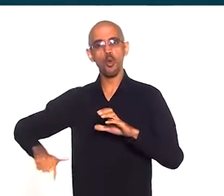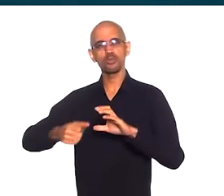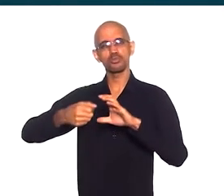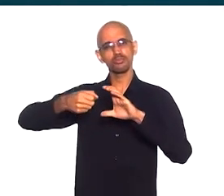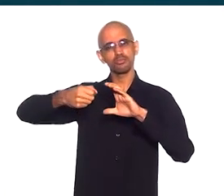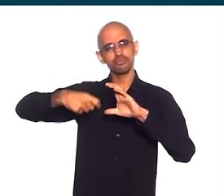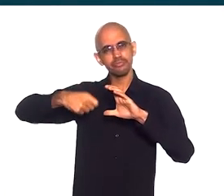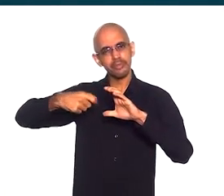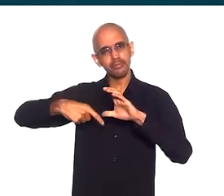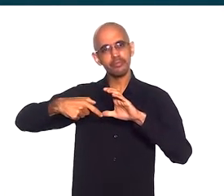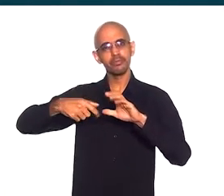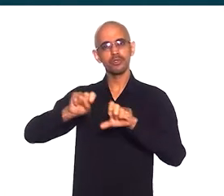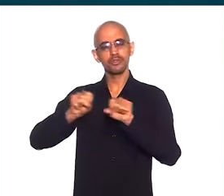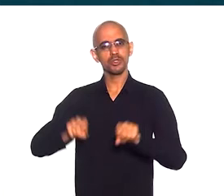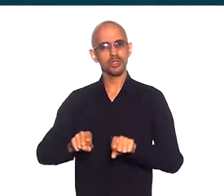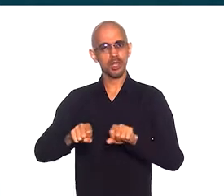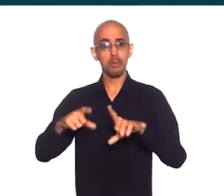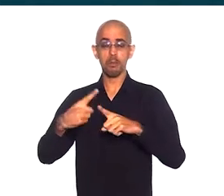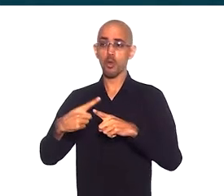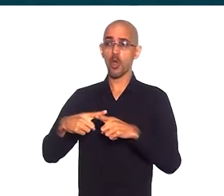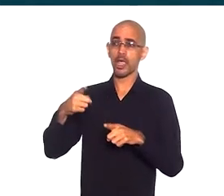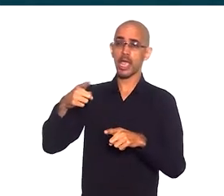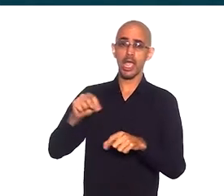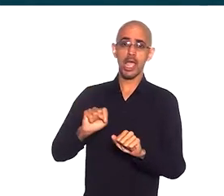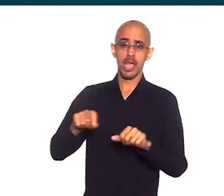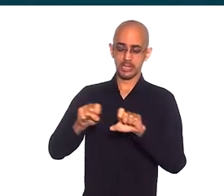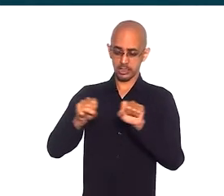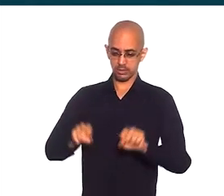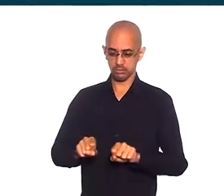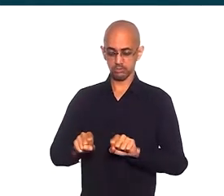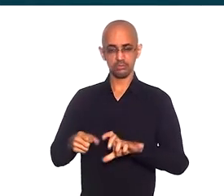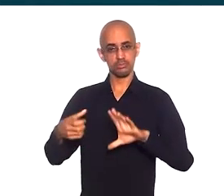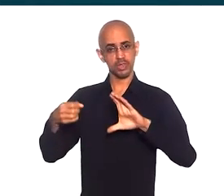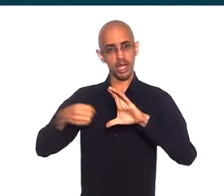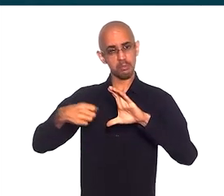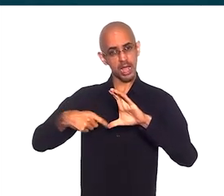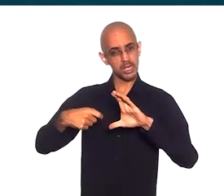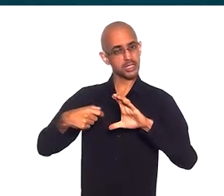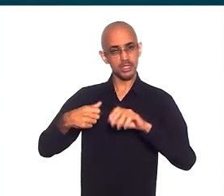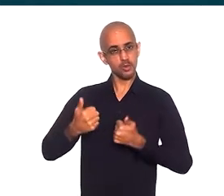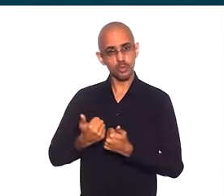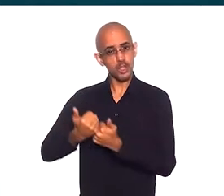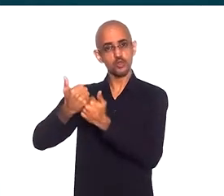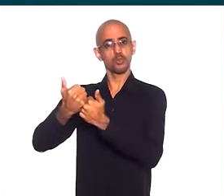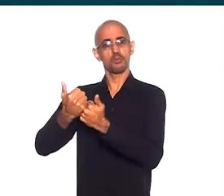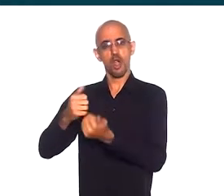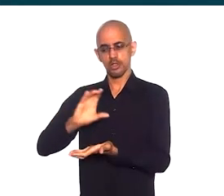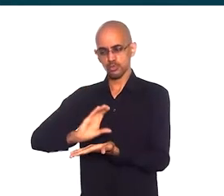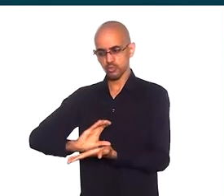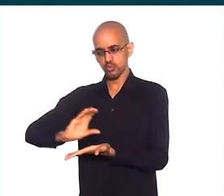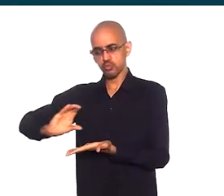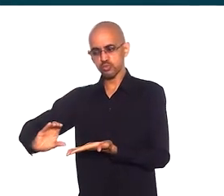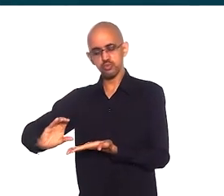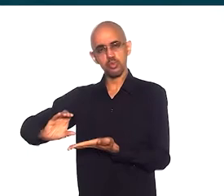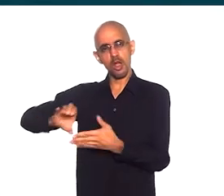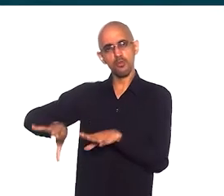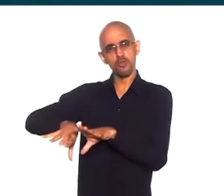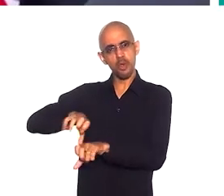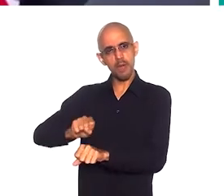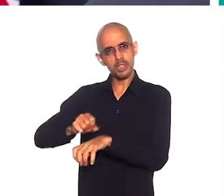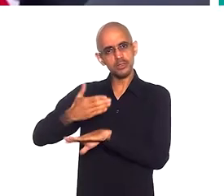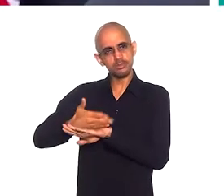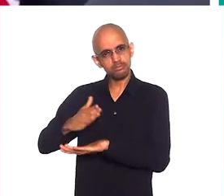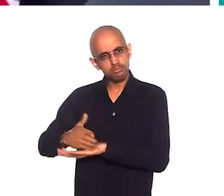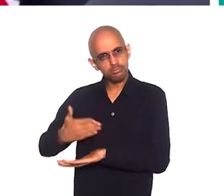porque a economia capitalista não dá suporte, nem de créditos, nem de formação, nem